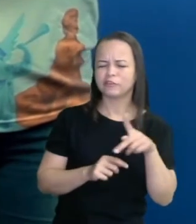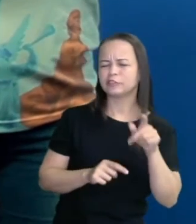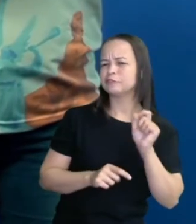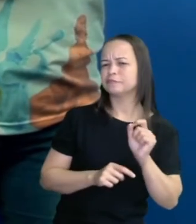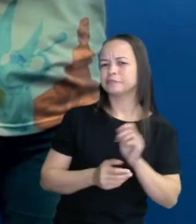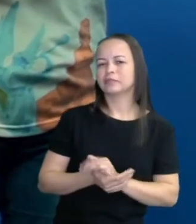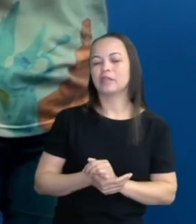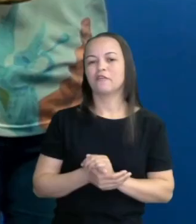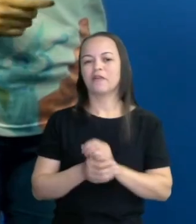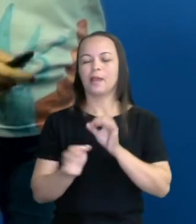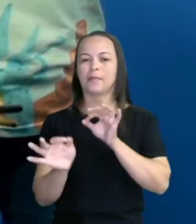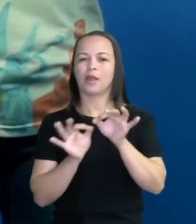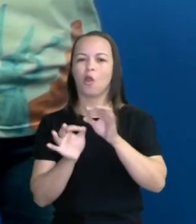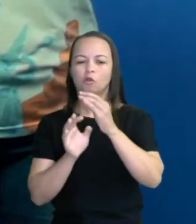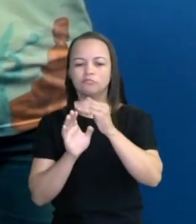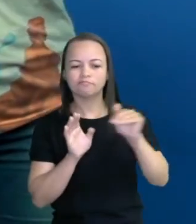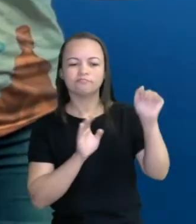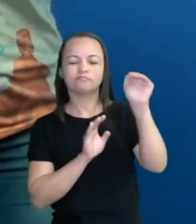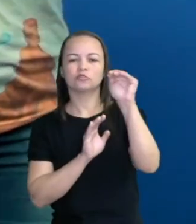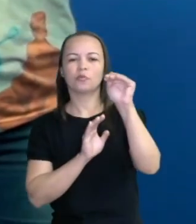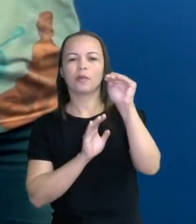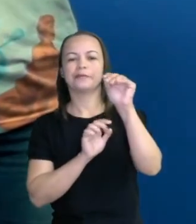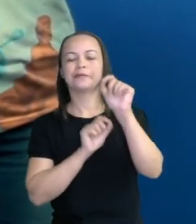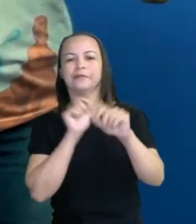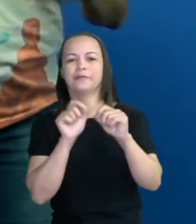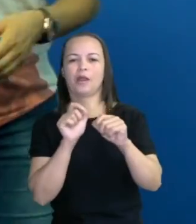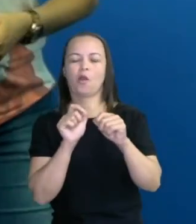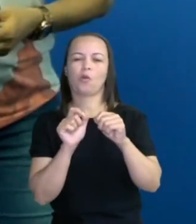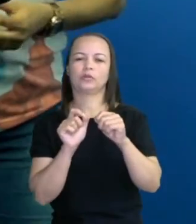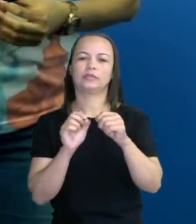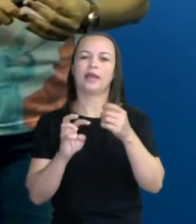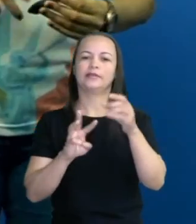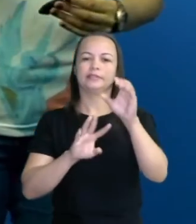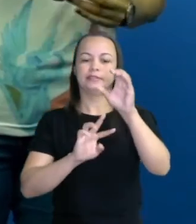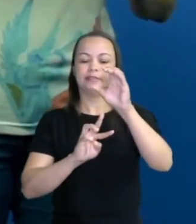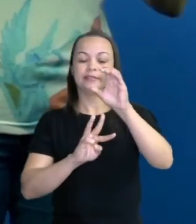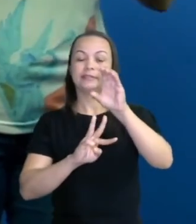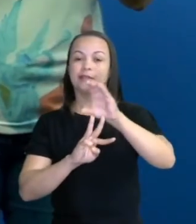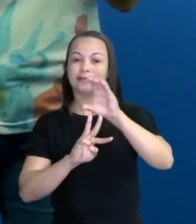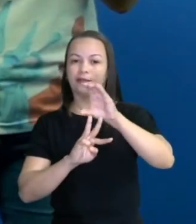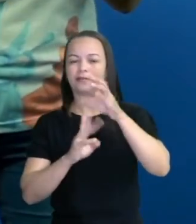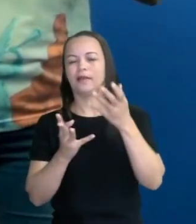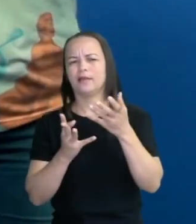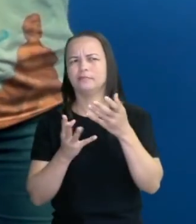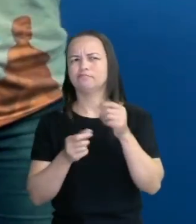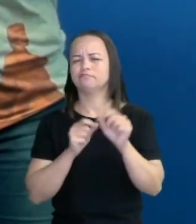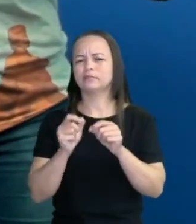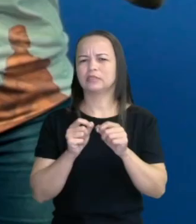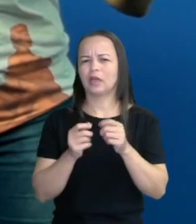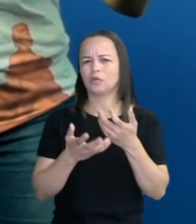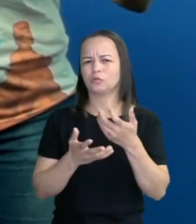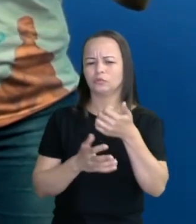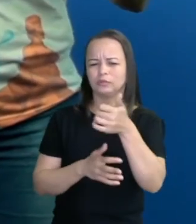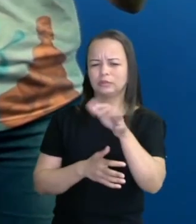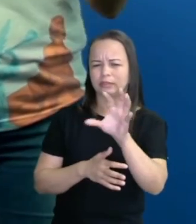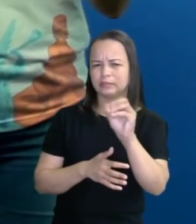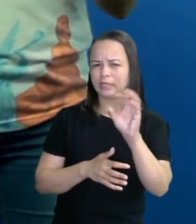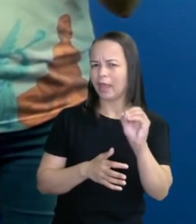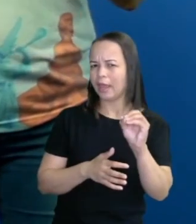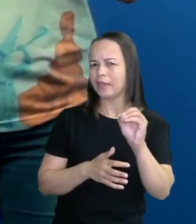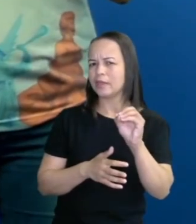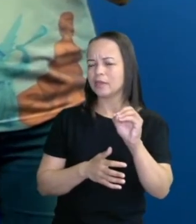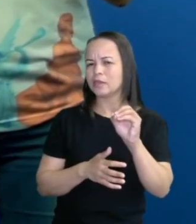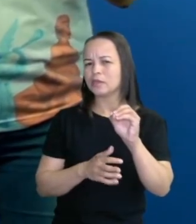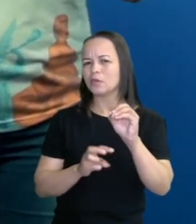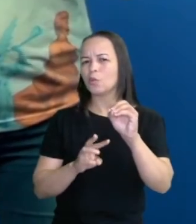Vai para a ordem superior, a ordem das centenas. Mas, professora, então eu vou ter que trazer cem unidades para aí?